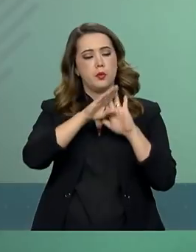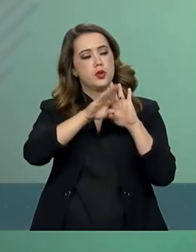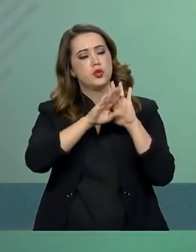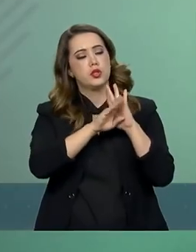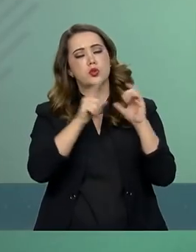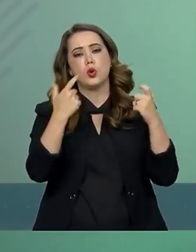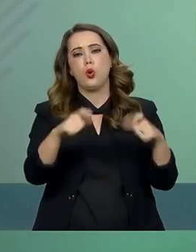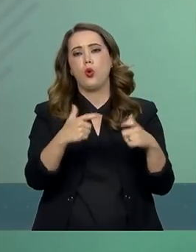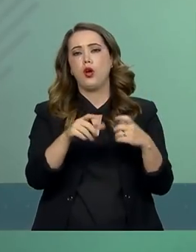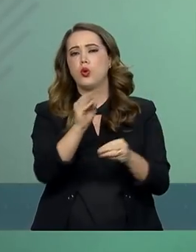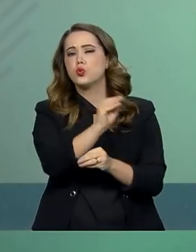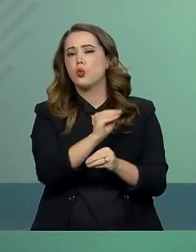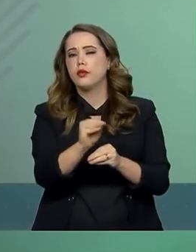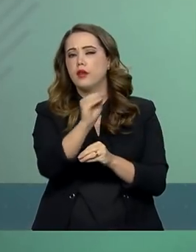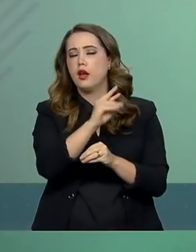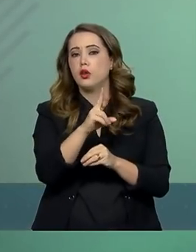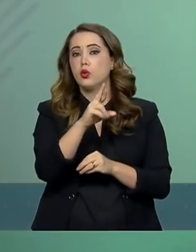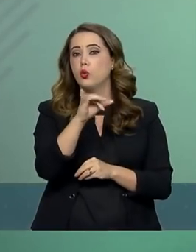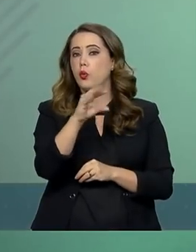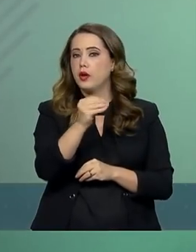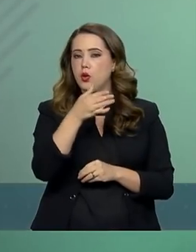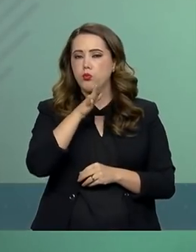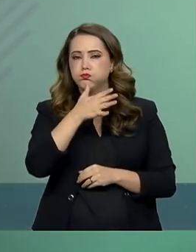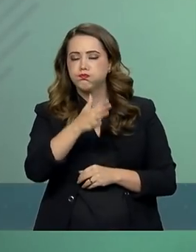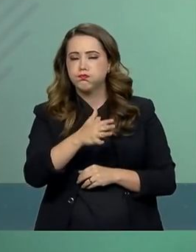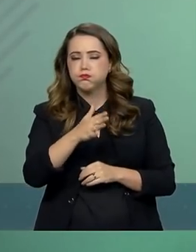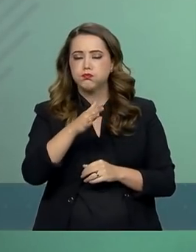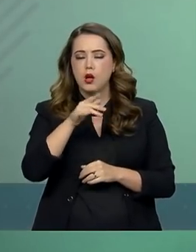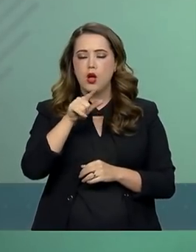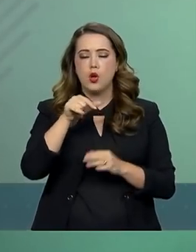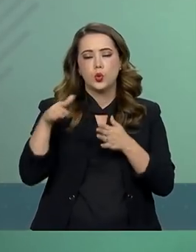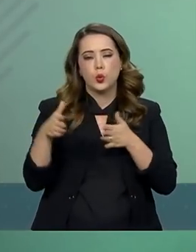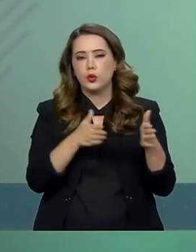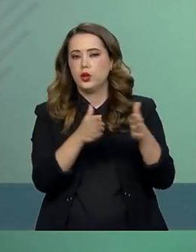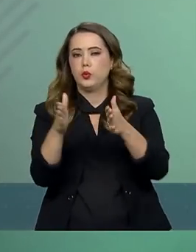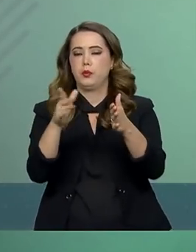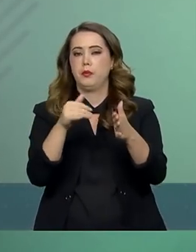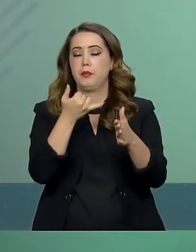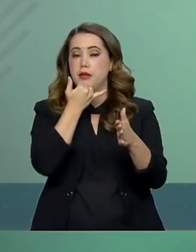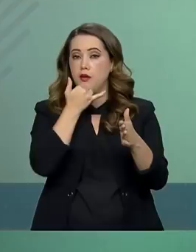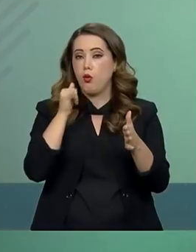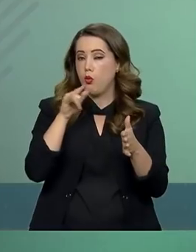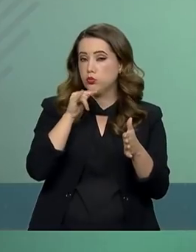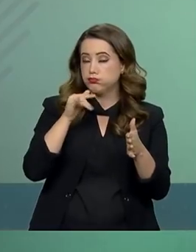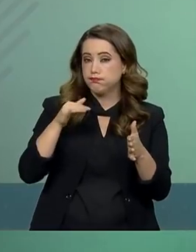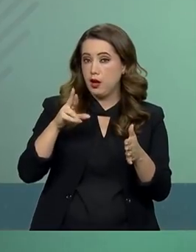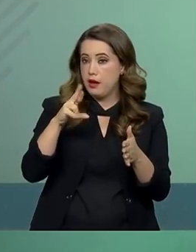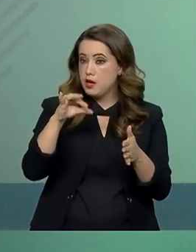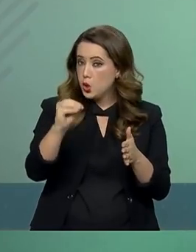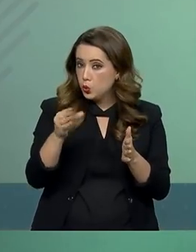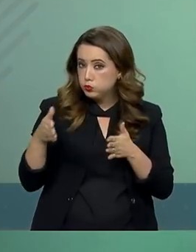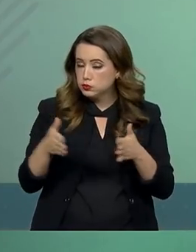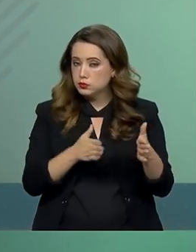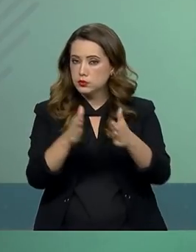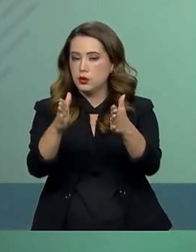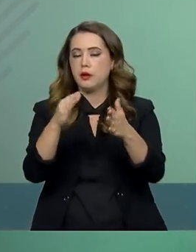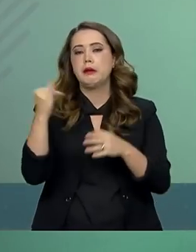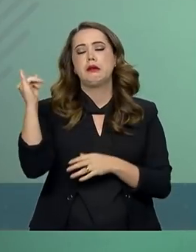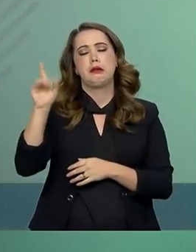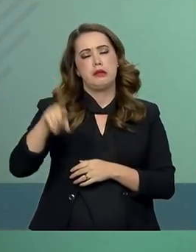de preservação do Rio Araguaia, caracterizando que é essencial revitalizar,